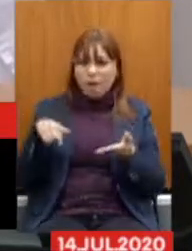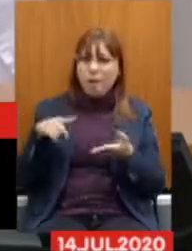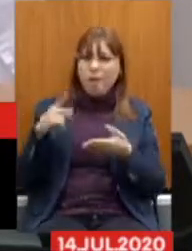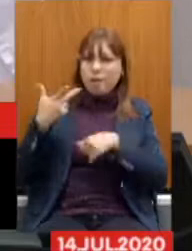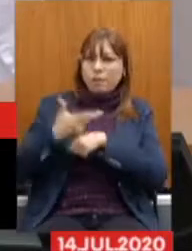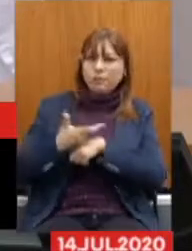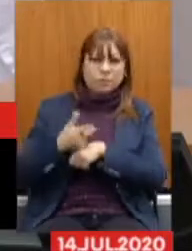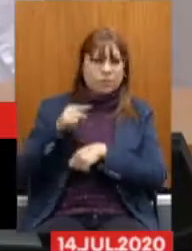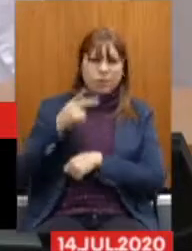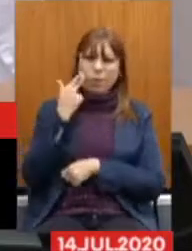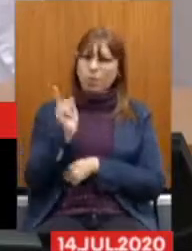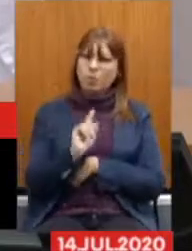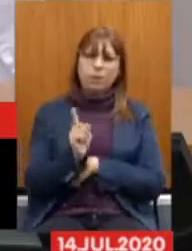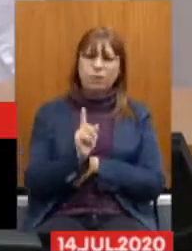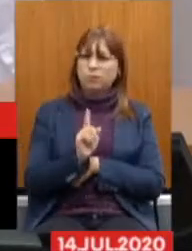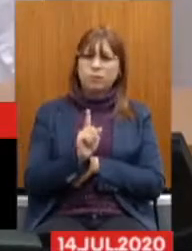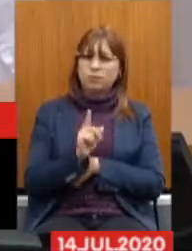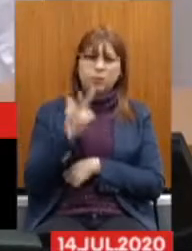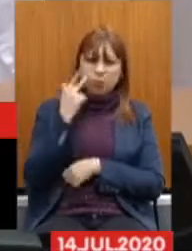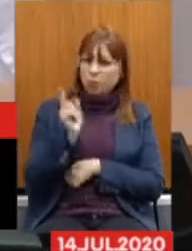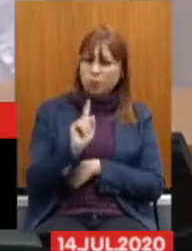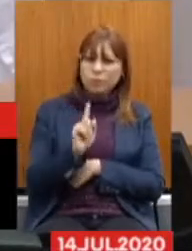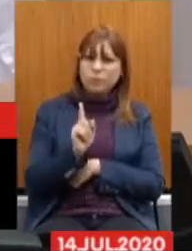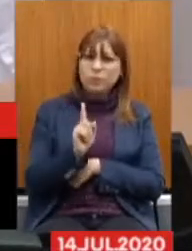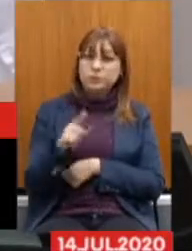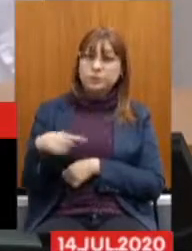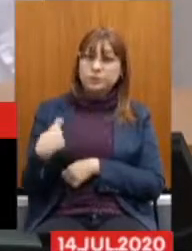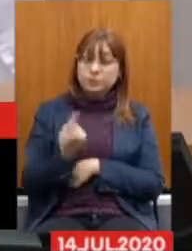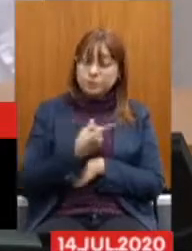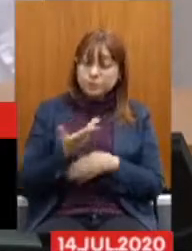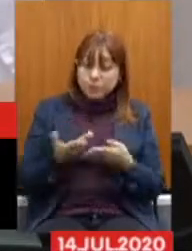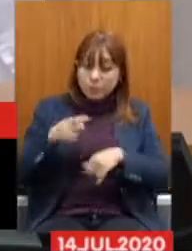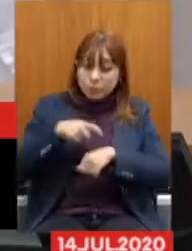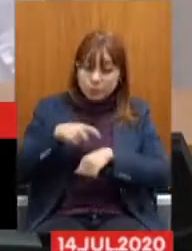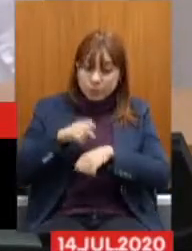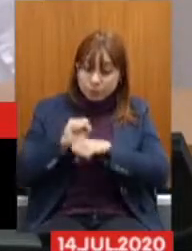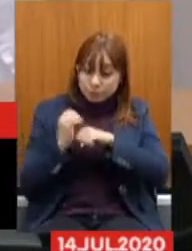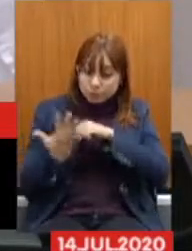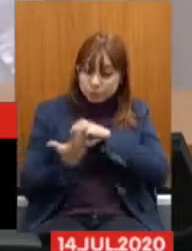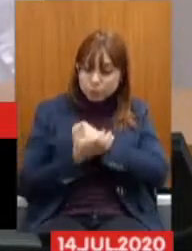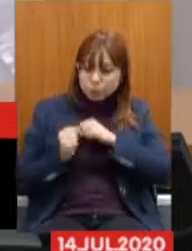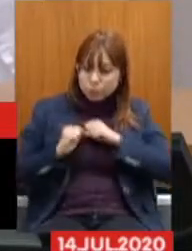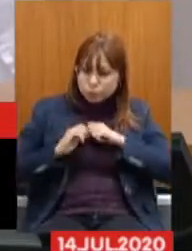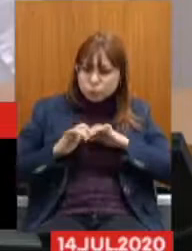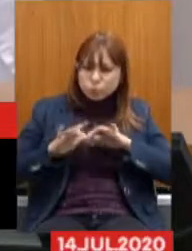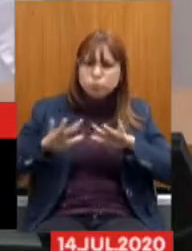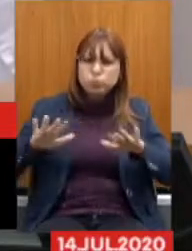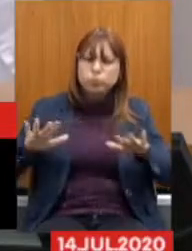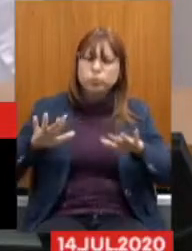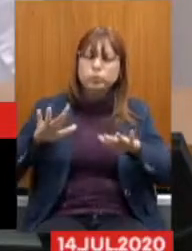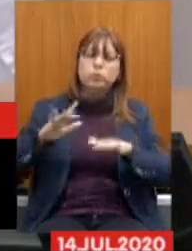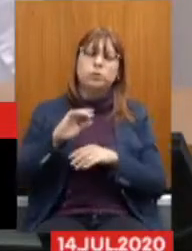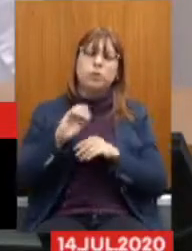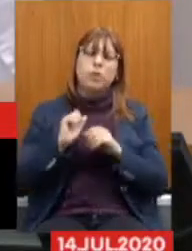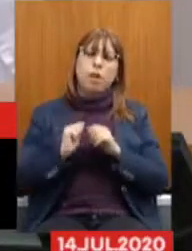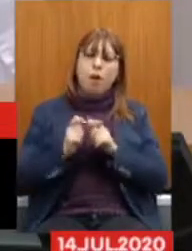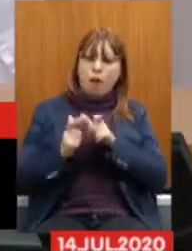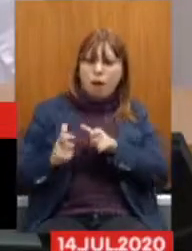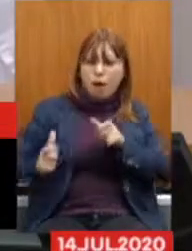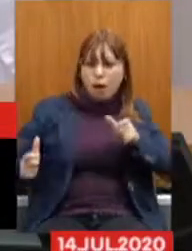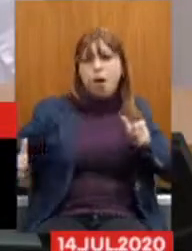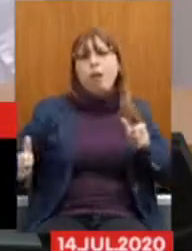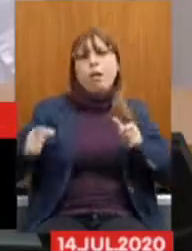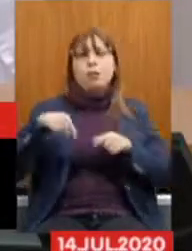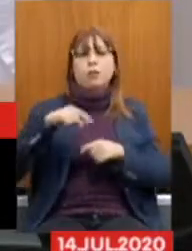Isso não é normal Não Nós estamos no auge De uma pandemia Crescente aqui Em Minas Gerais Isso é normal